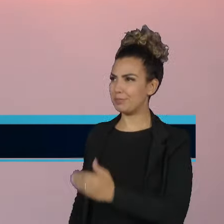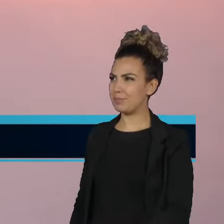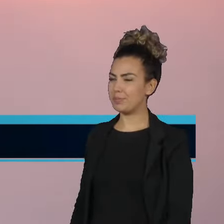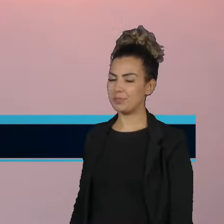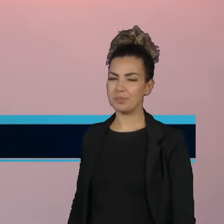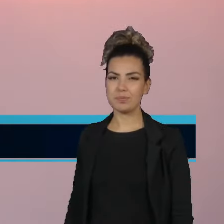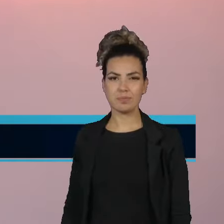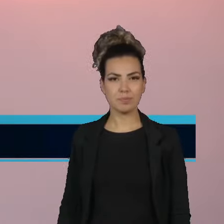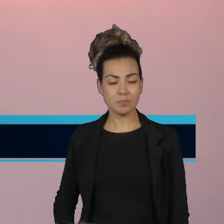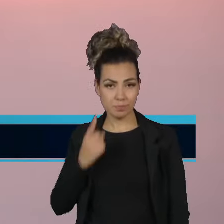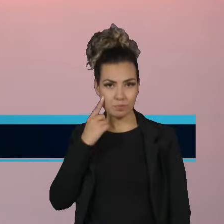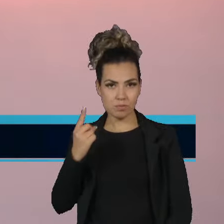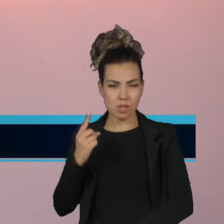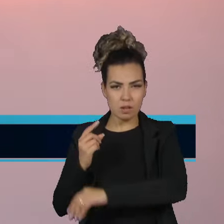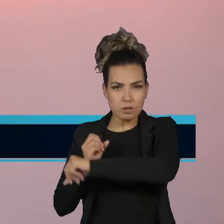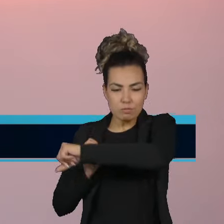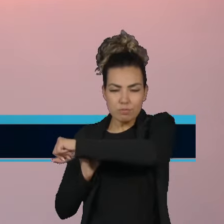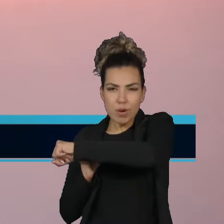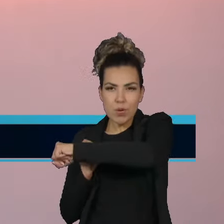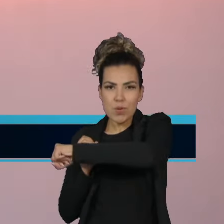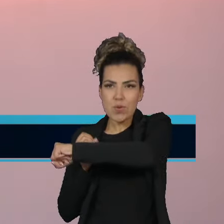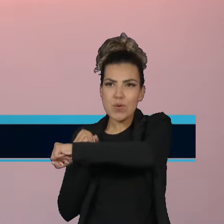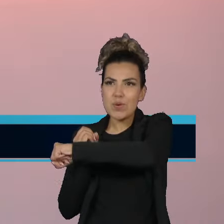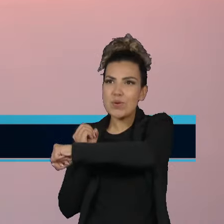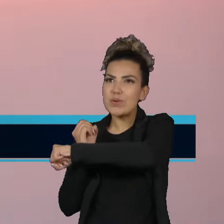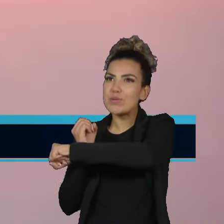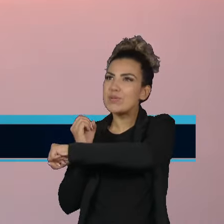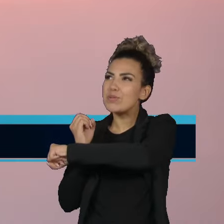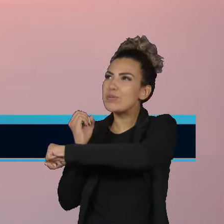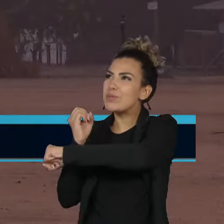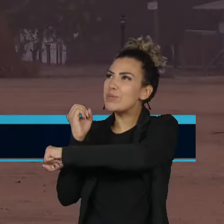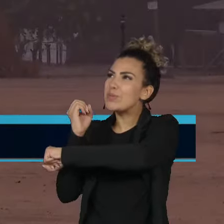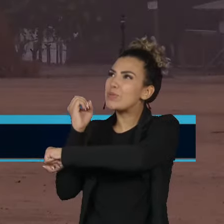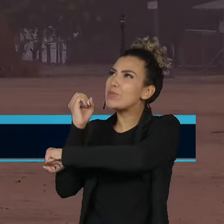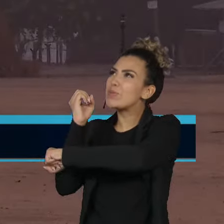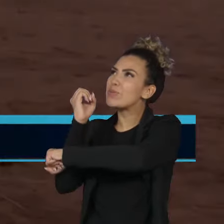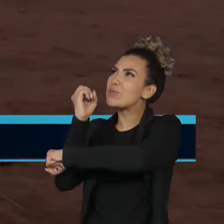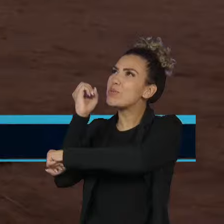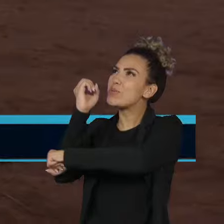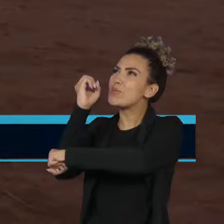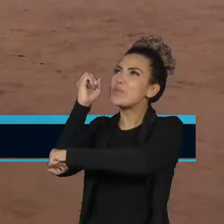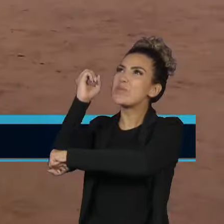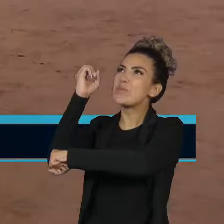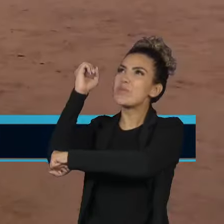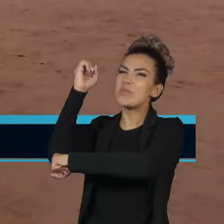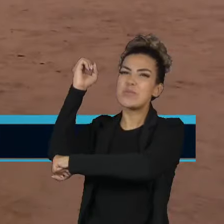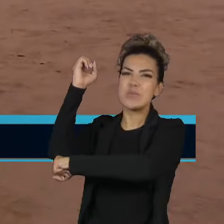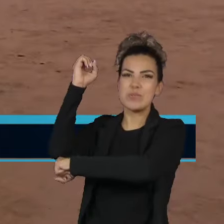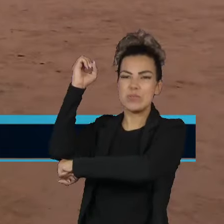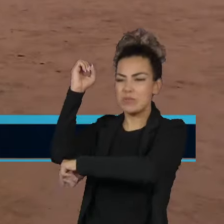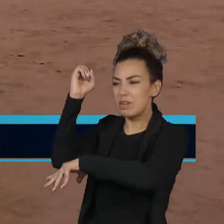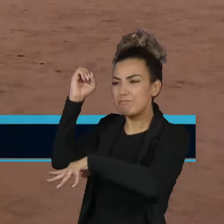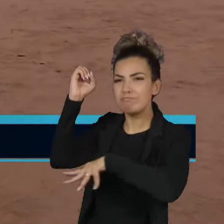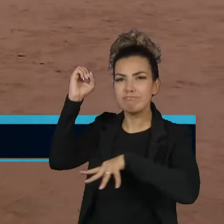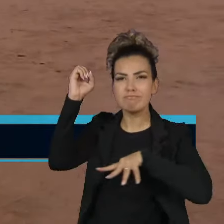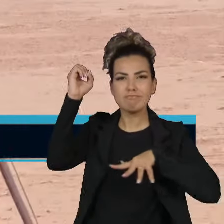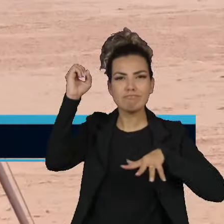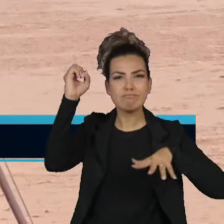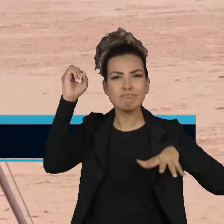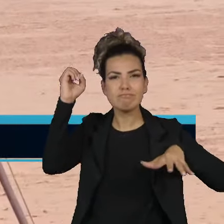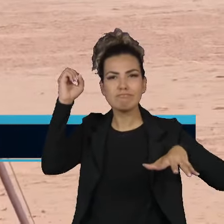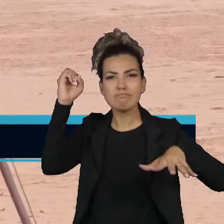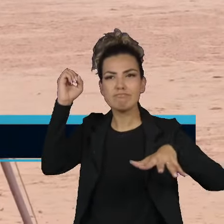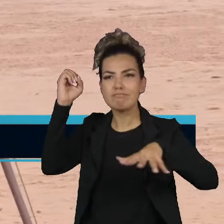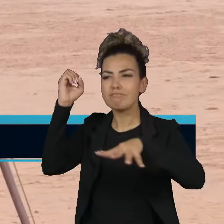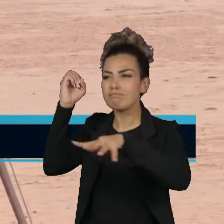Quando o sol inaugura o dia no alto cheiro, o canto